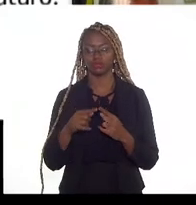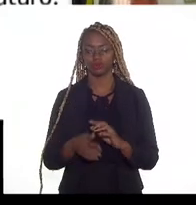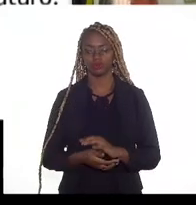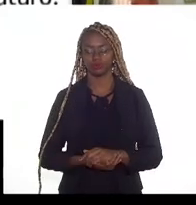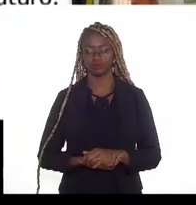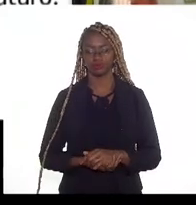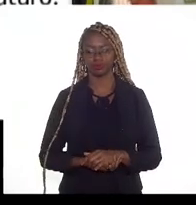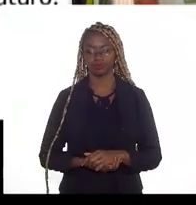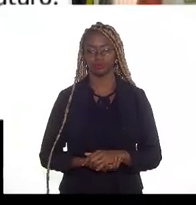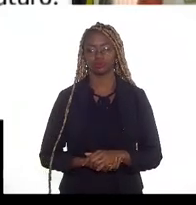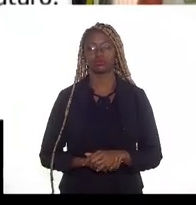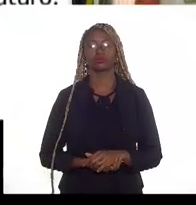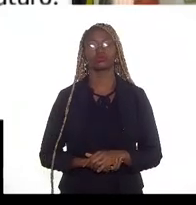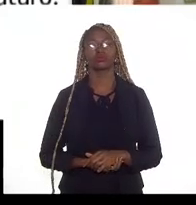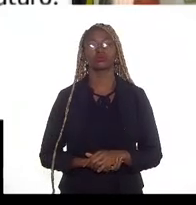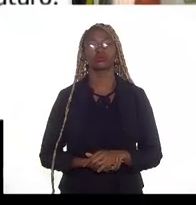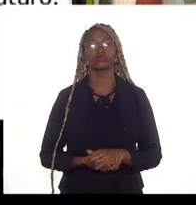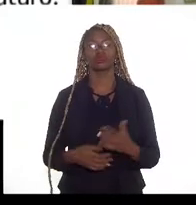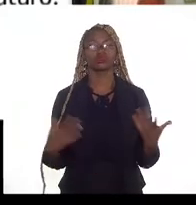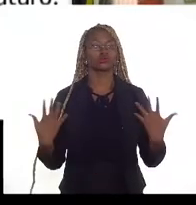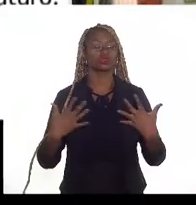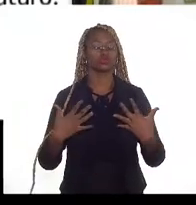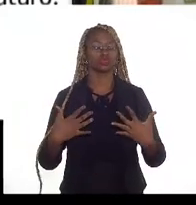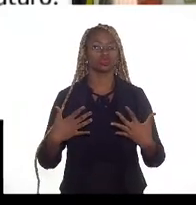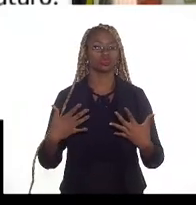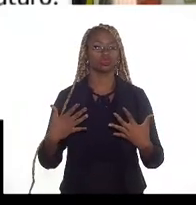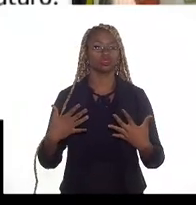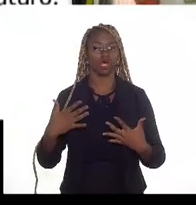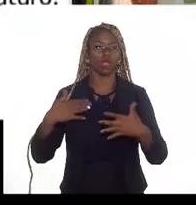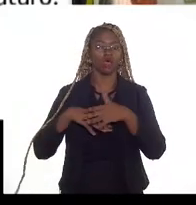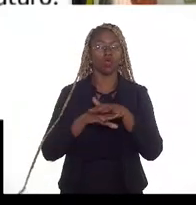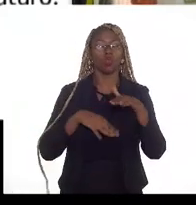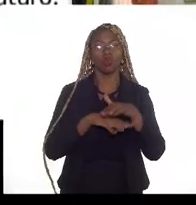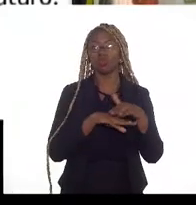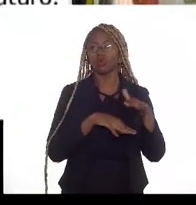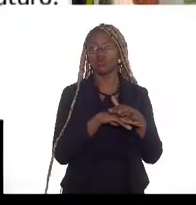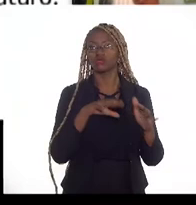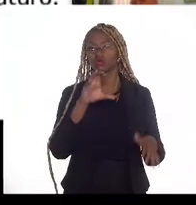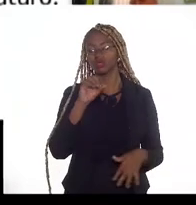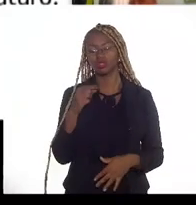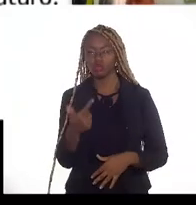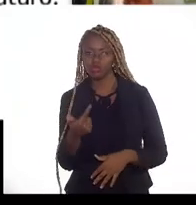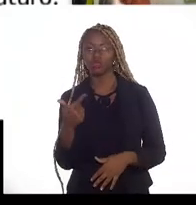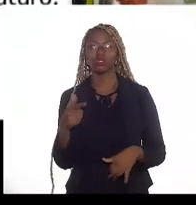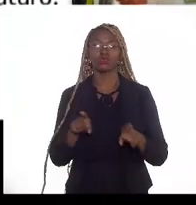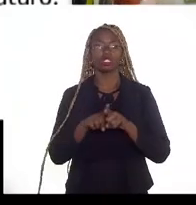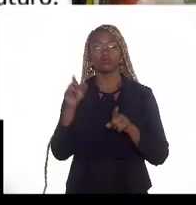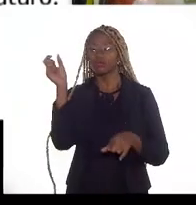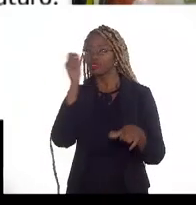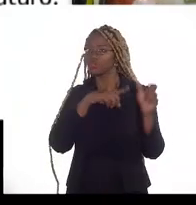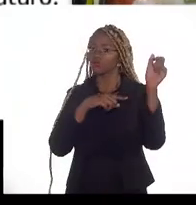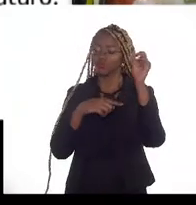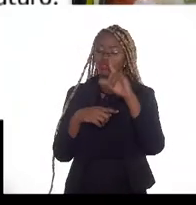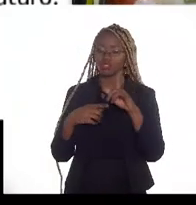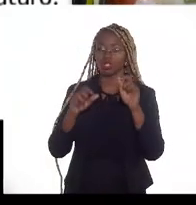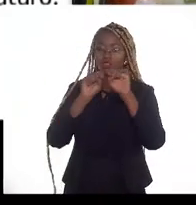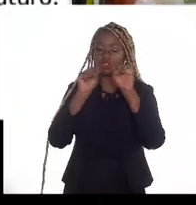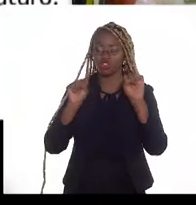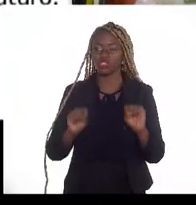um caso extremo de concentração do CO2 e as dificuldades de você colocar sistemas de